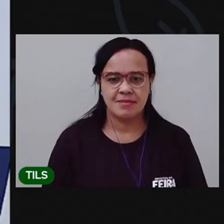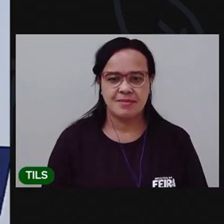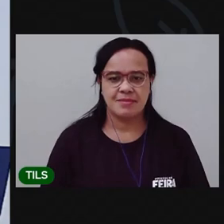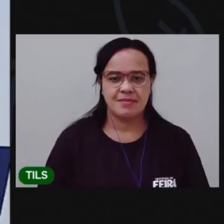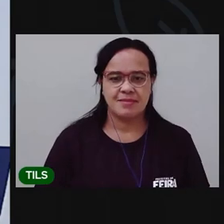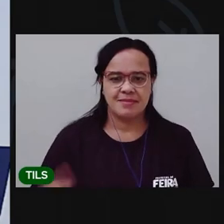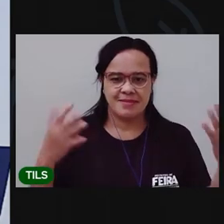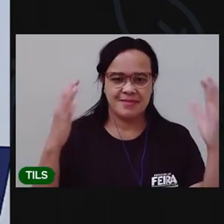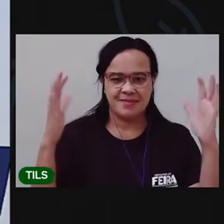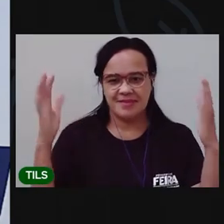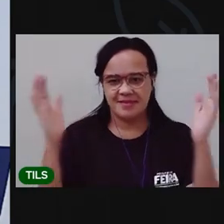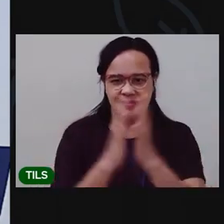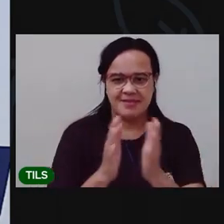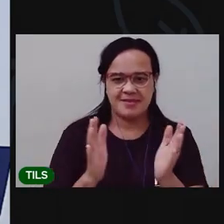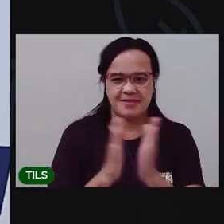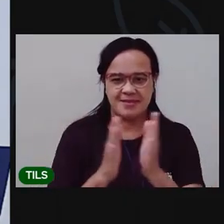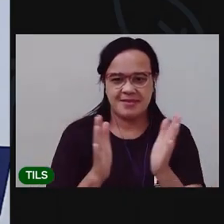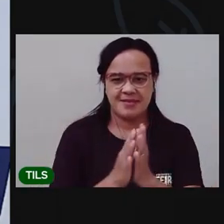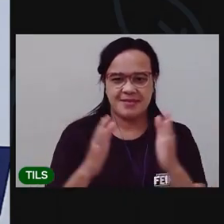Tchê-le-lê,